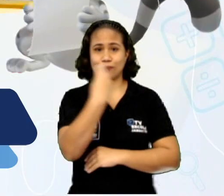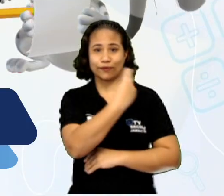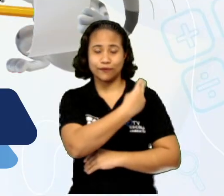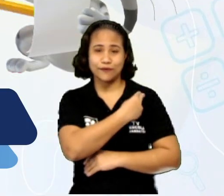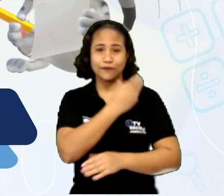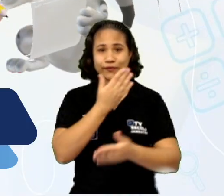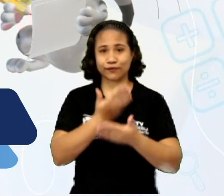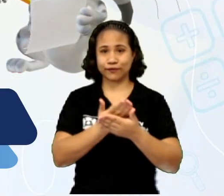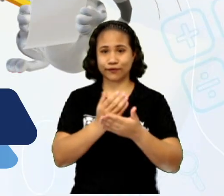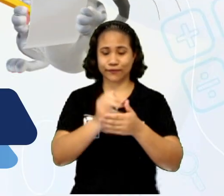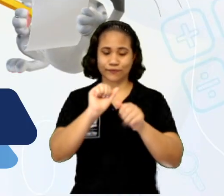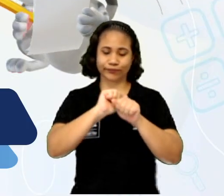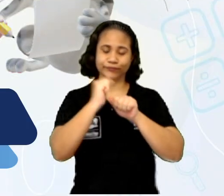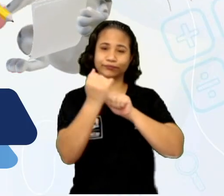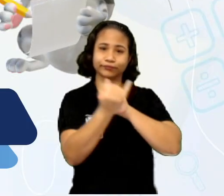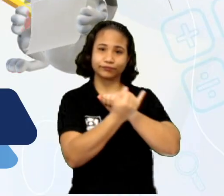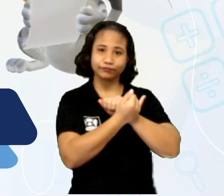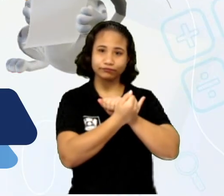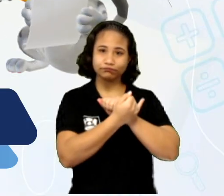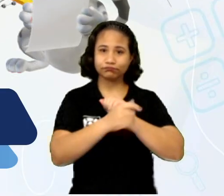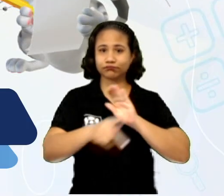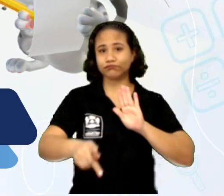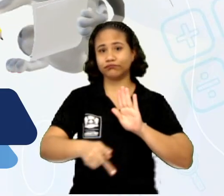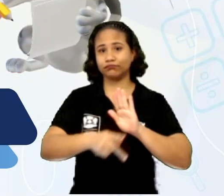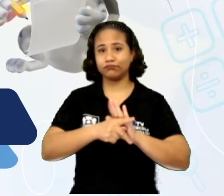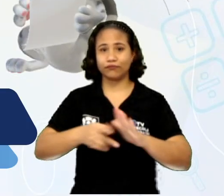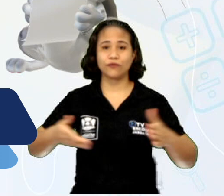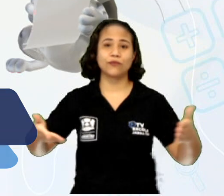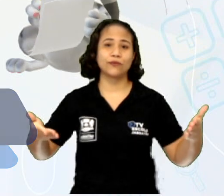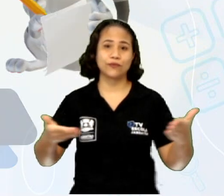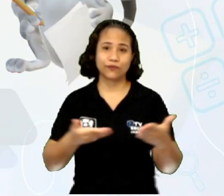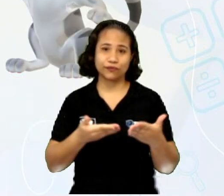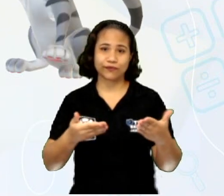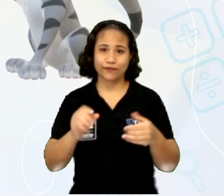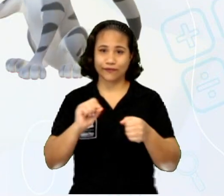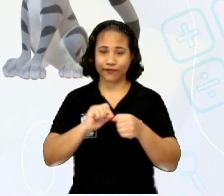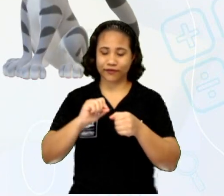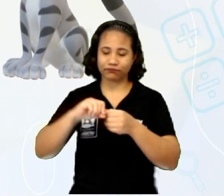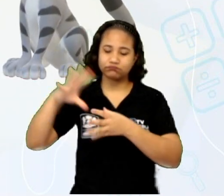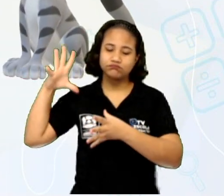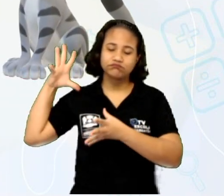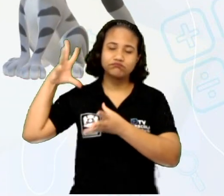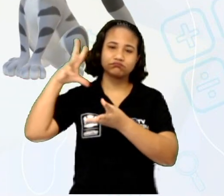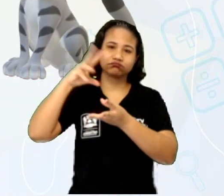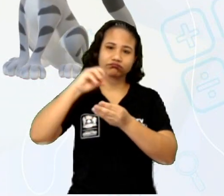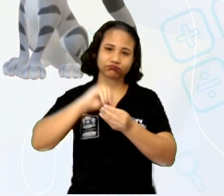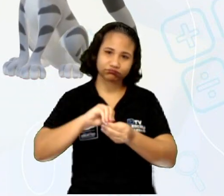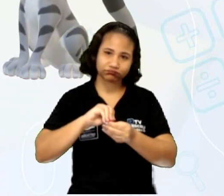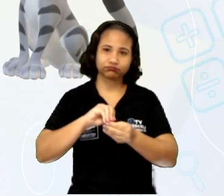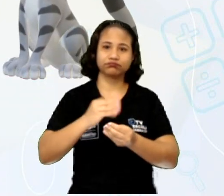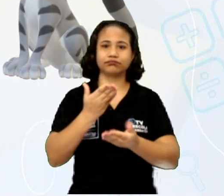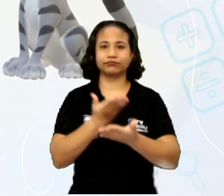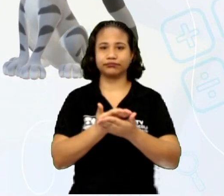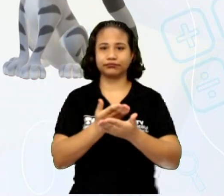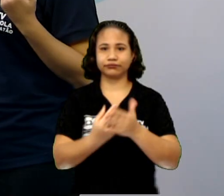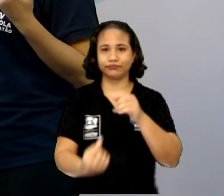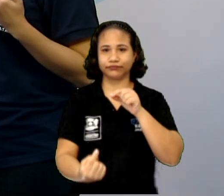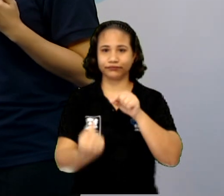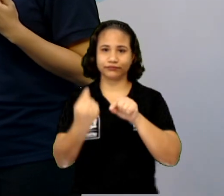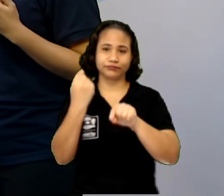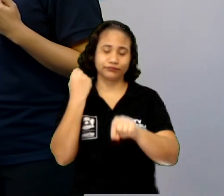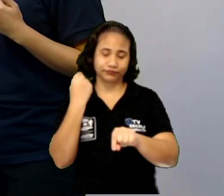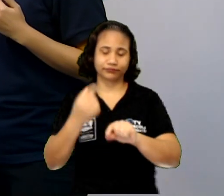adjetivos possessivos, então hoje vamos fazer uma revisão da aula que a gente viu